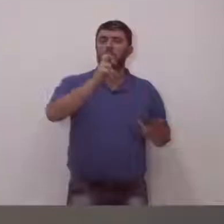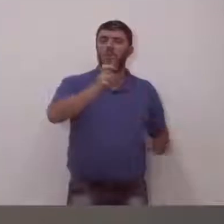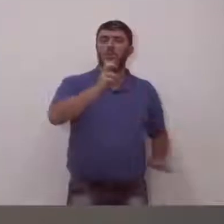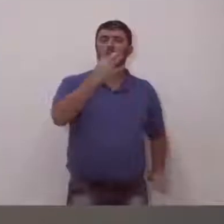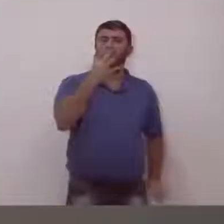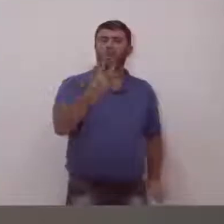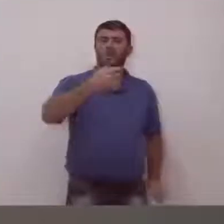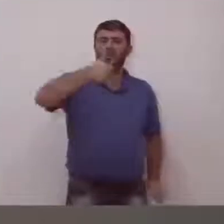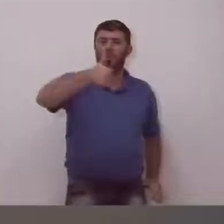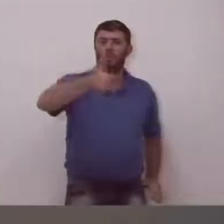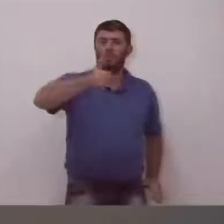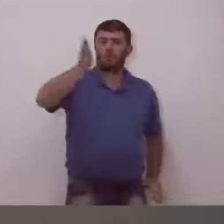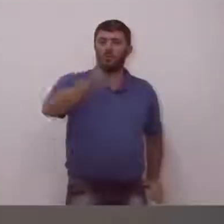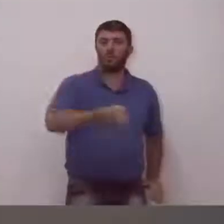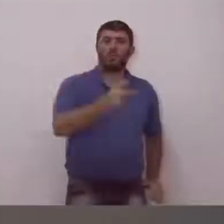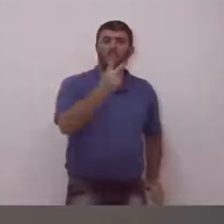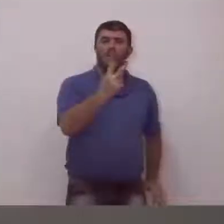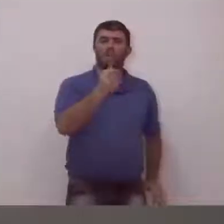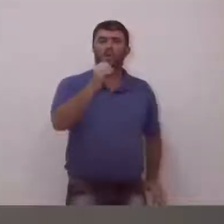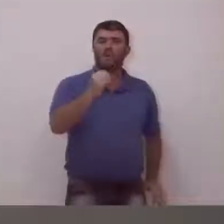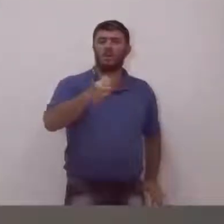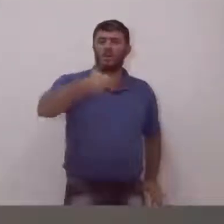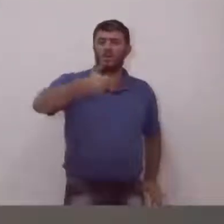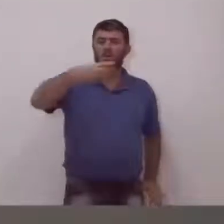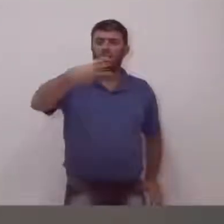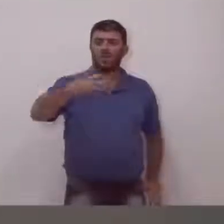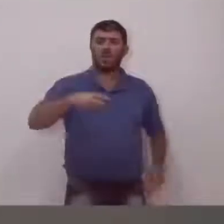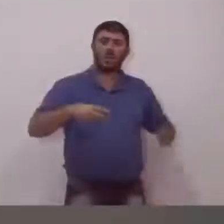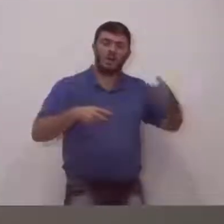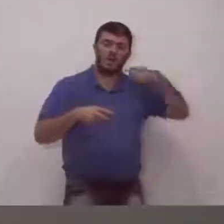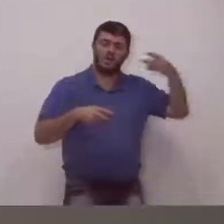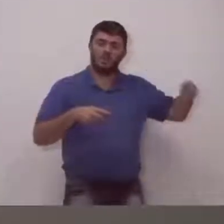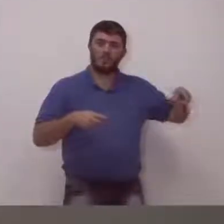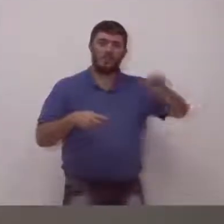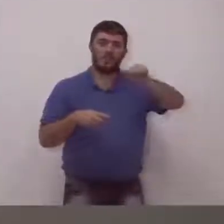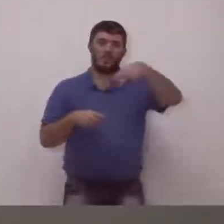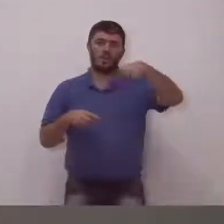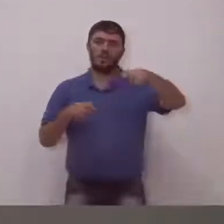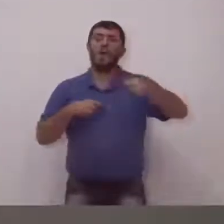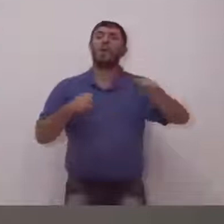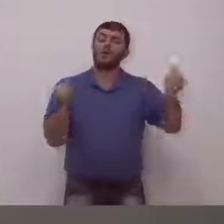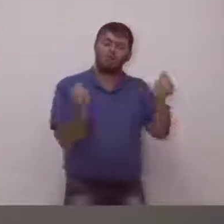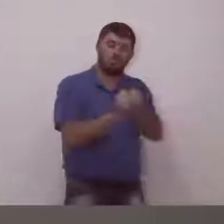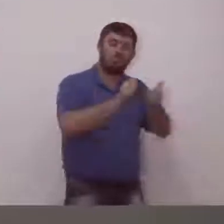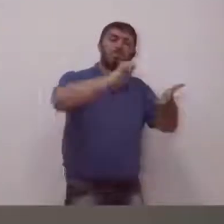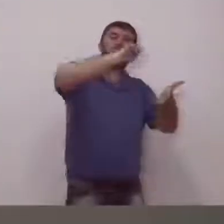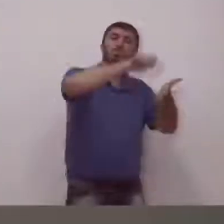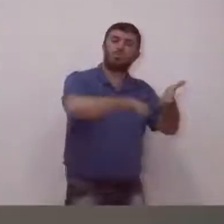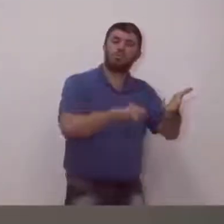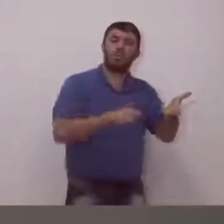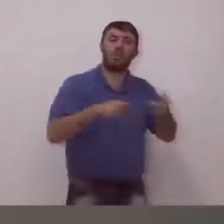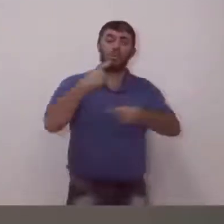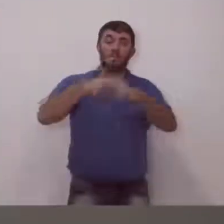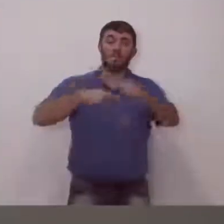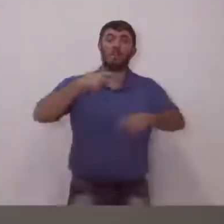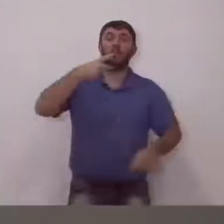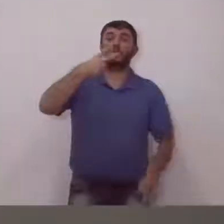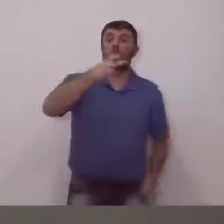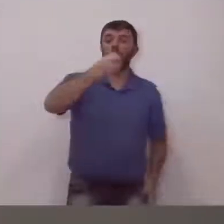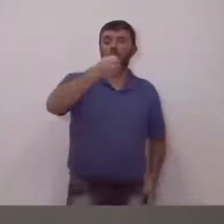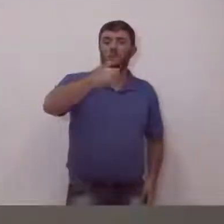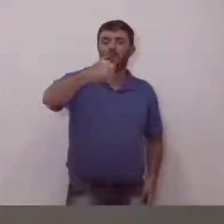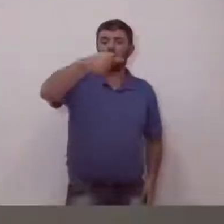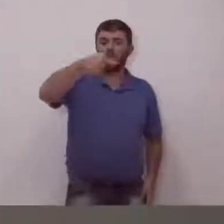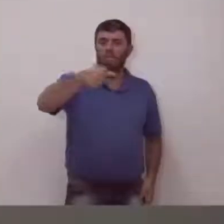eu já disse, a Ana Genesini, de uma maneira muito gentil, me deixou assinar em conjunto. E, em 2017, de número